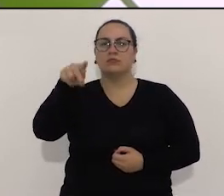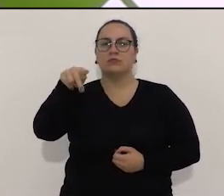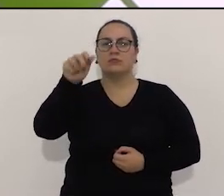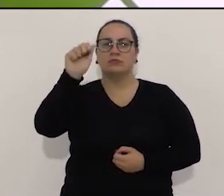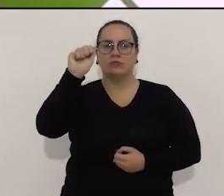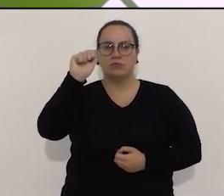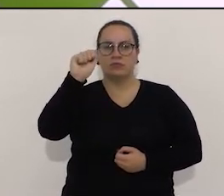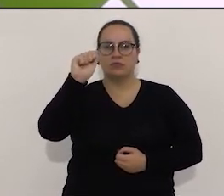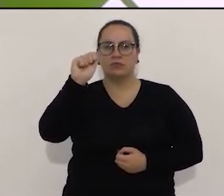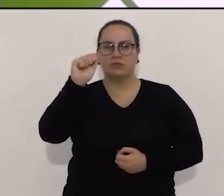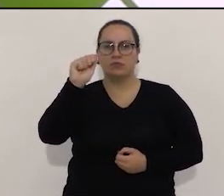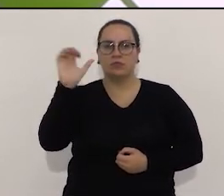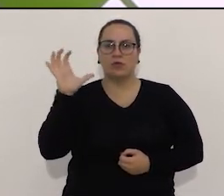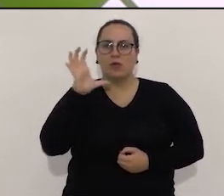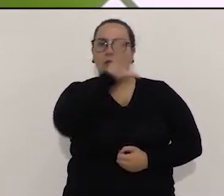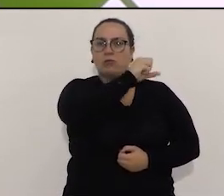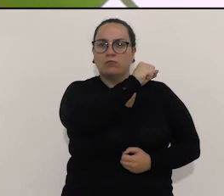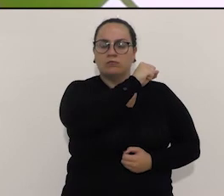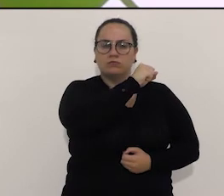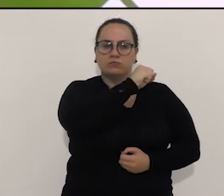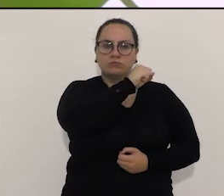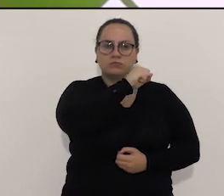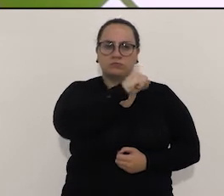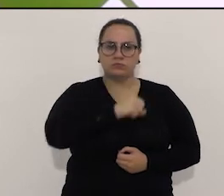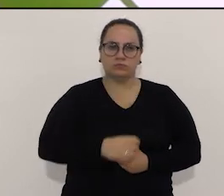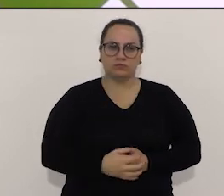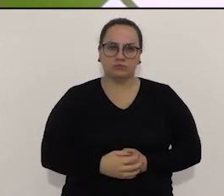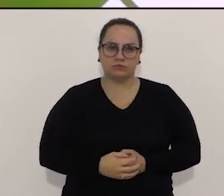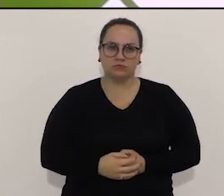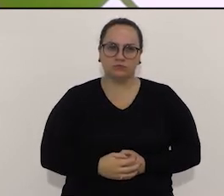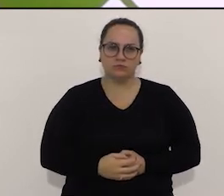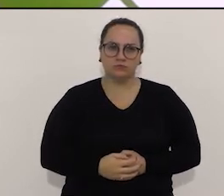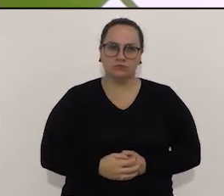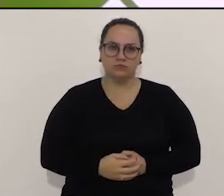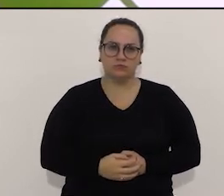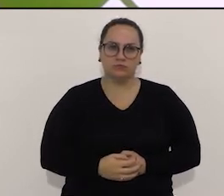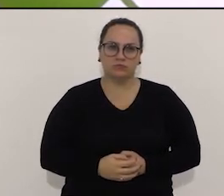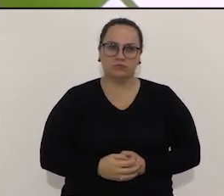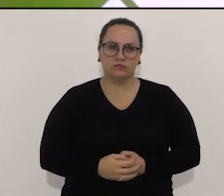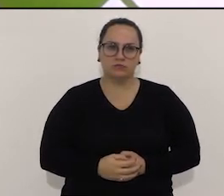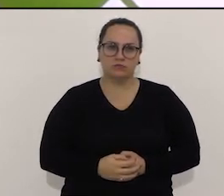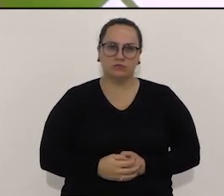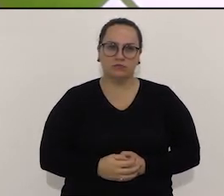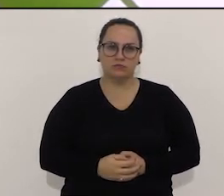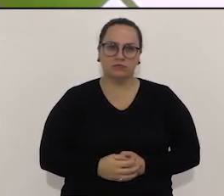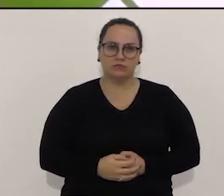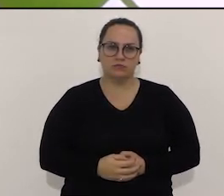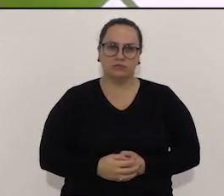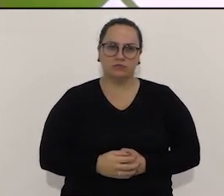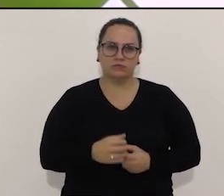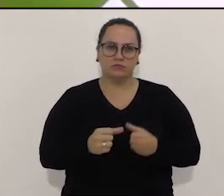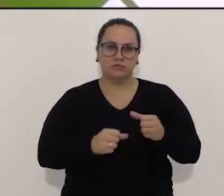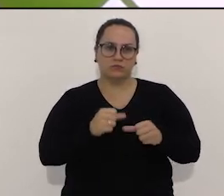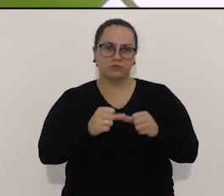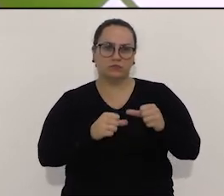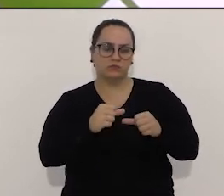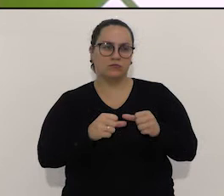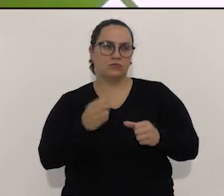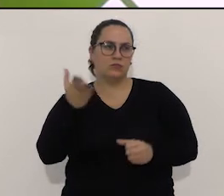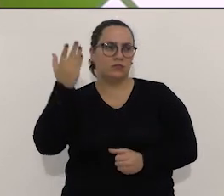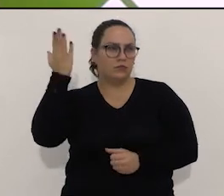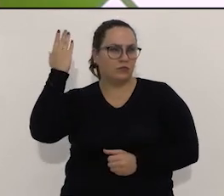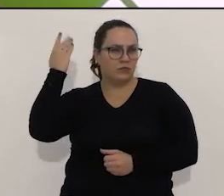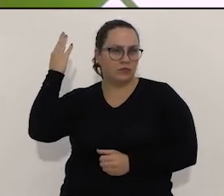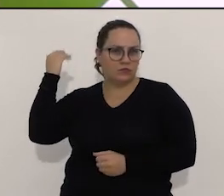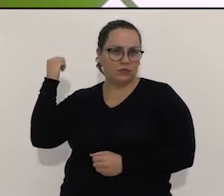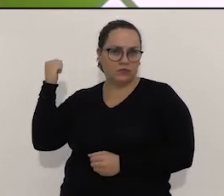de Pronto Atentimento, que a gente, de certa forma, era para ser concluída aqui, que foi um recurso na gestão da Dilma e do Lula,